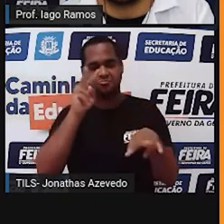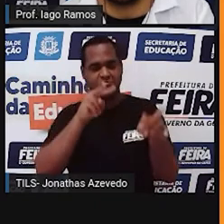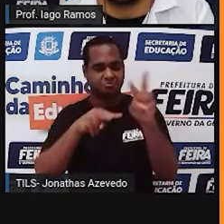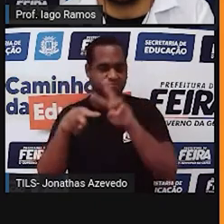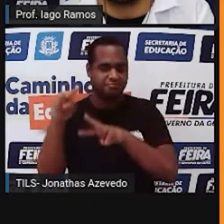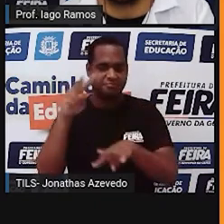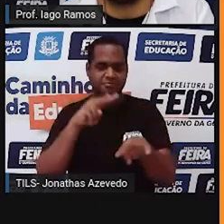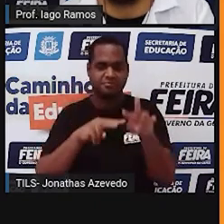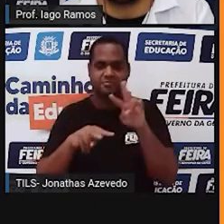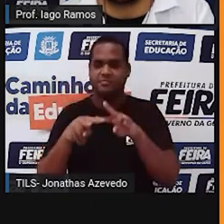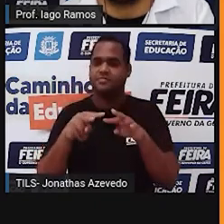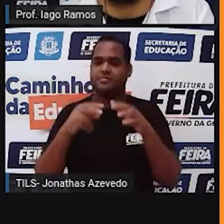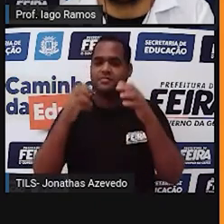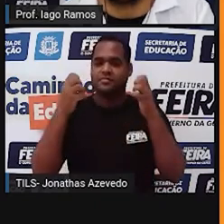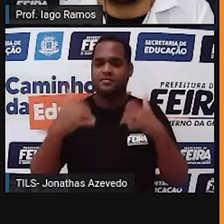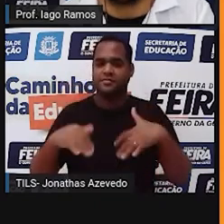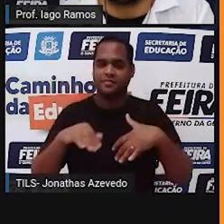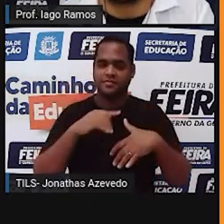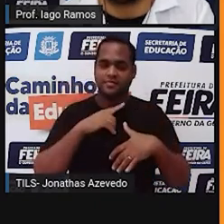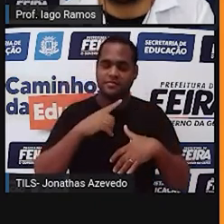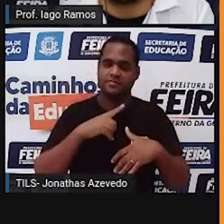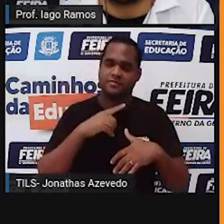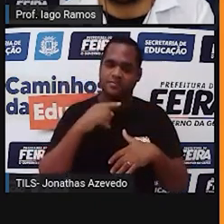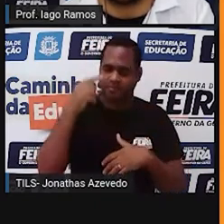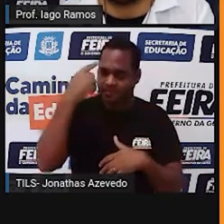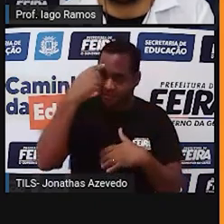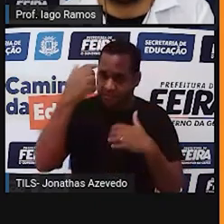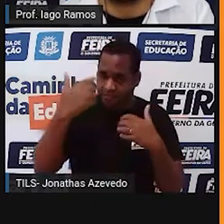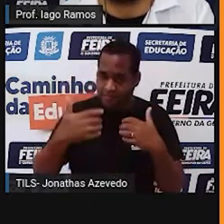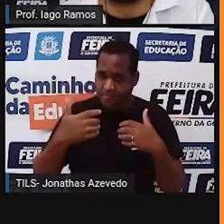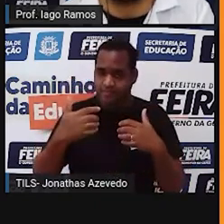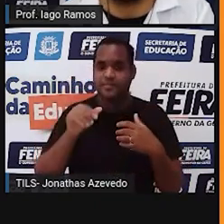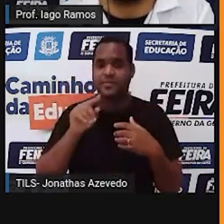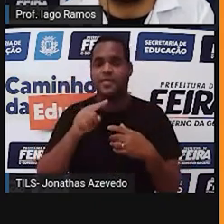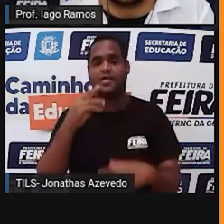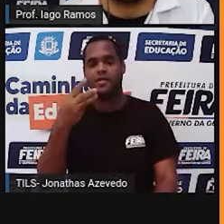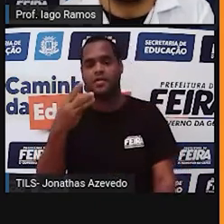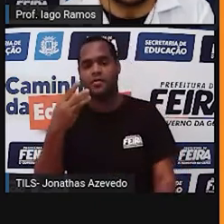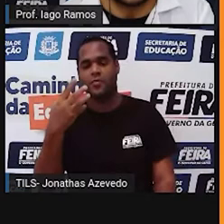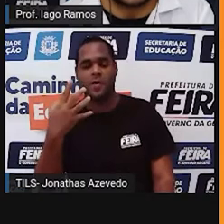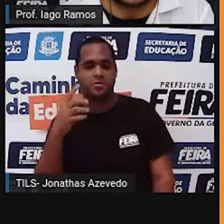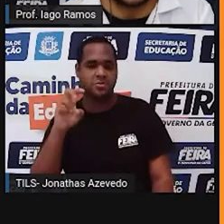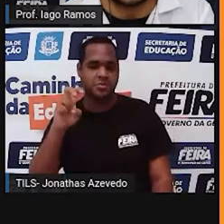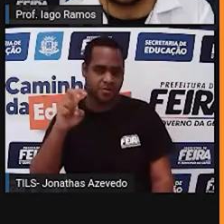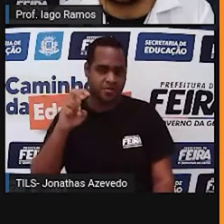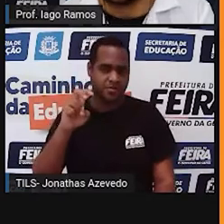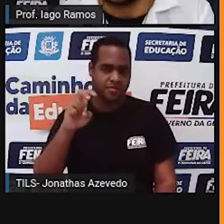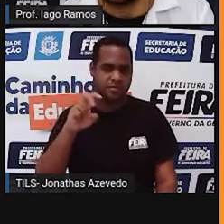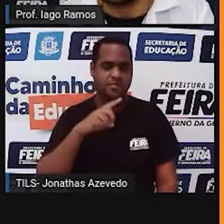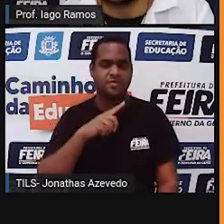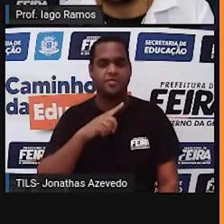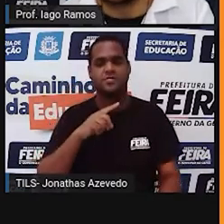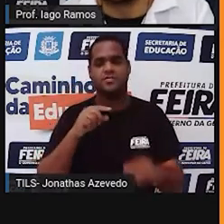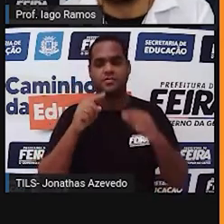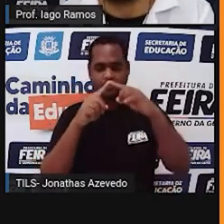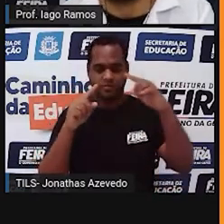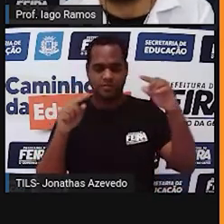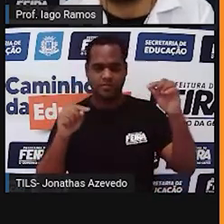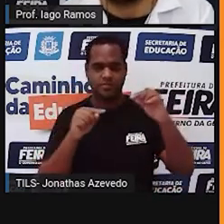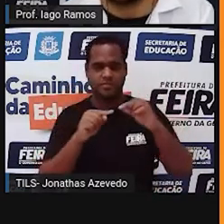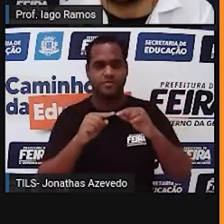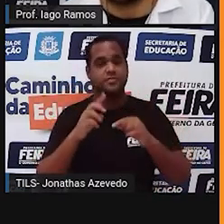Olha só, estou construindo o triângulo com as medidas 3, 4 e 5. É a construção. E na outra